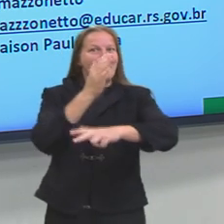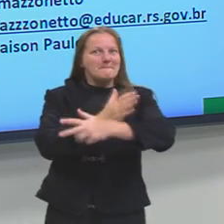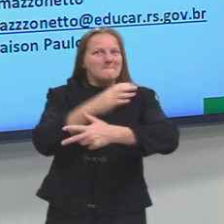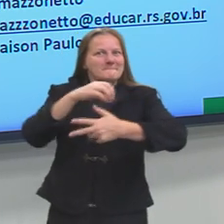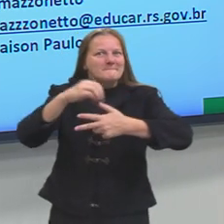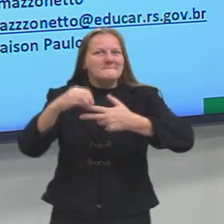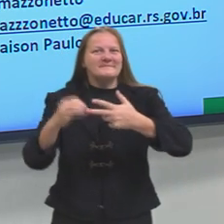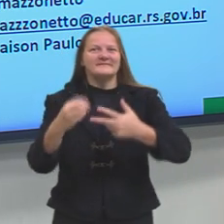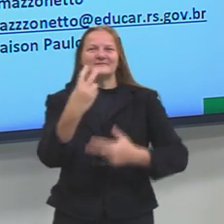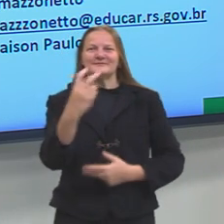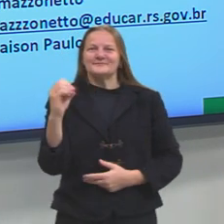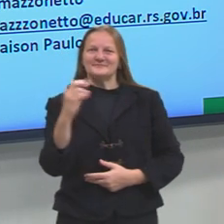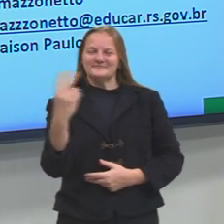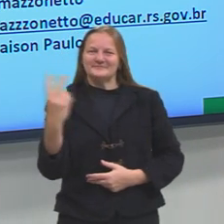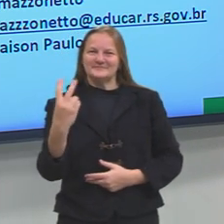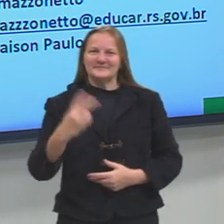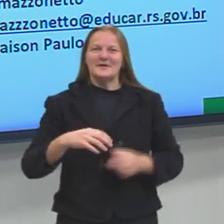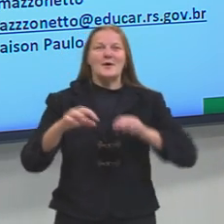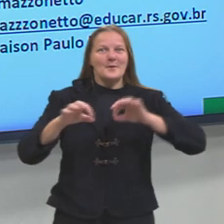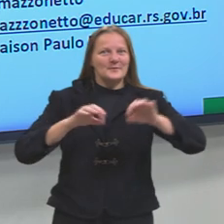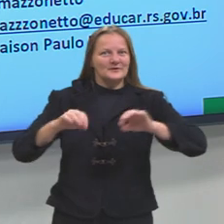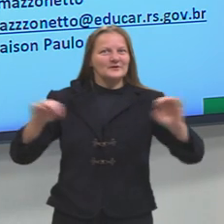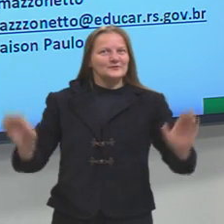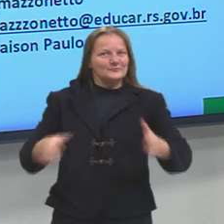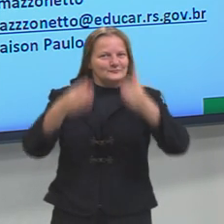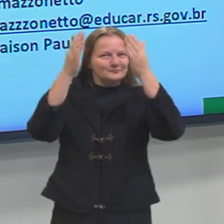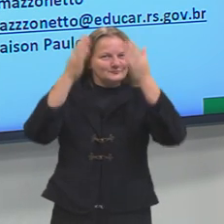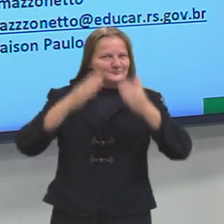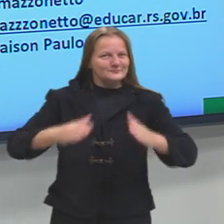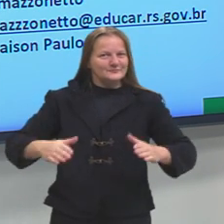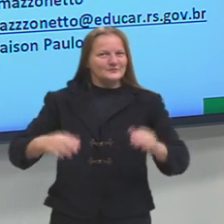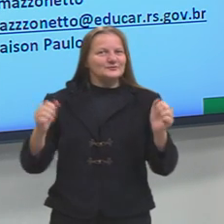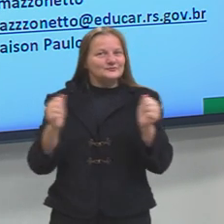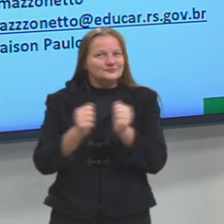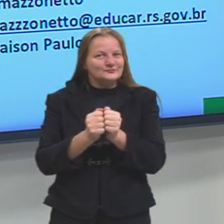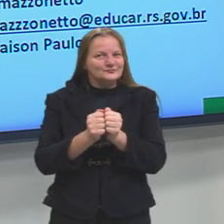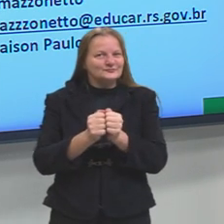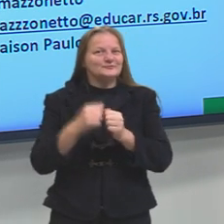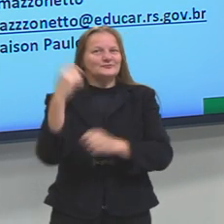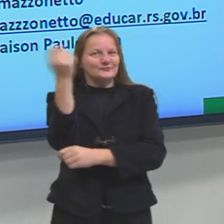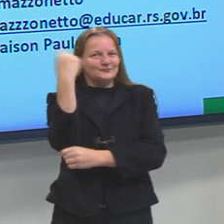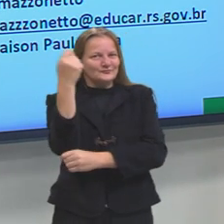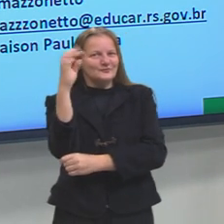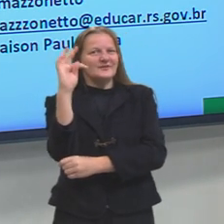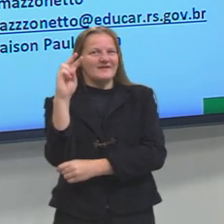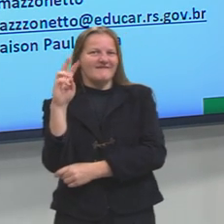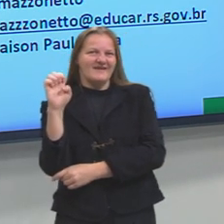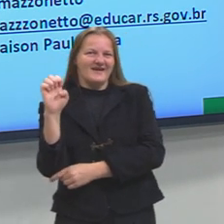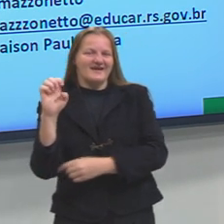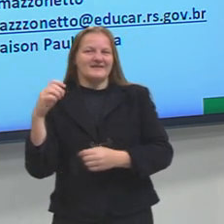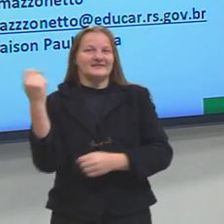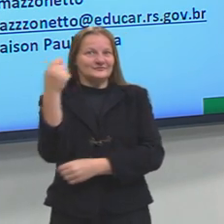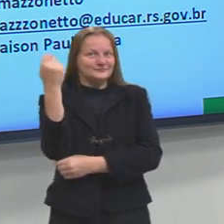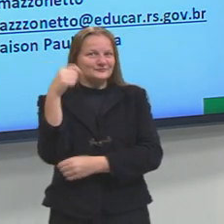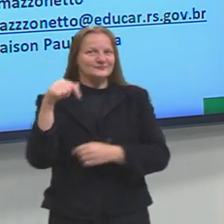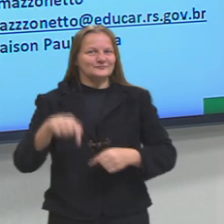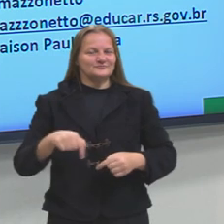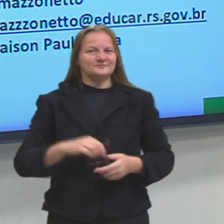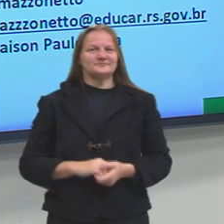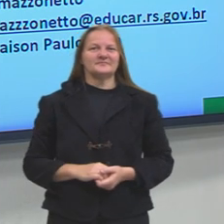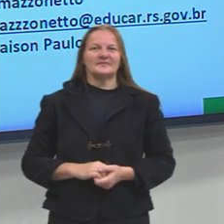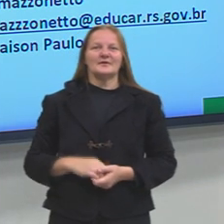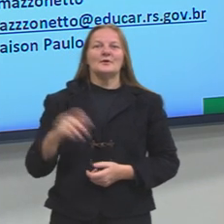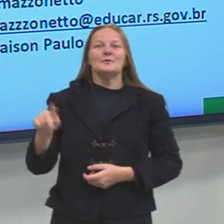2022, esse projeto da Secretaria de Educação aqui do Rio Grande do Sul. Eu sou professor